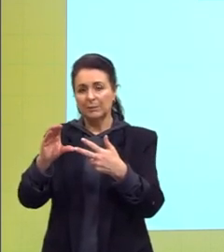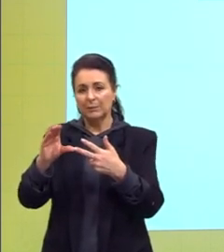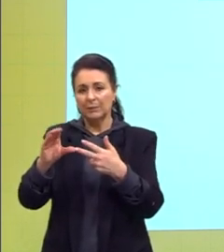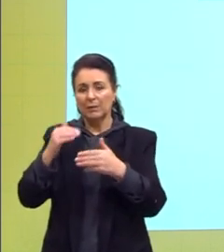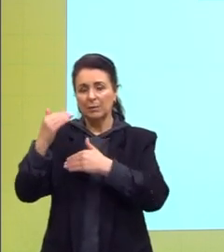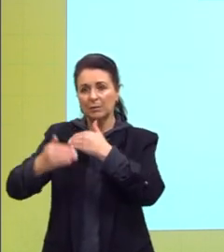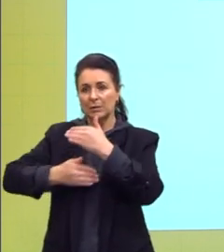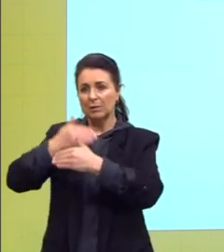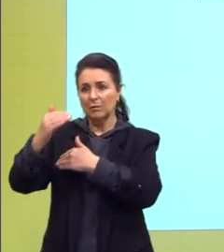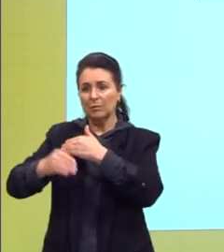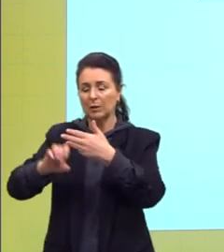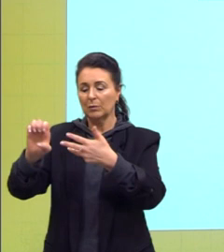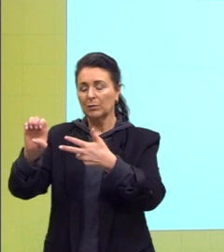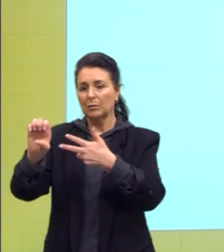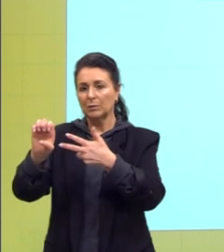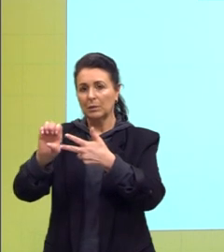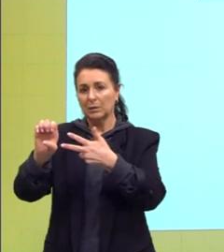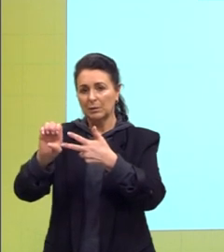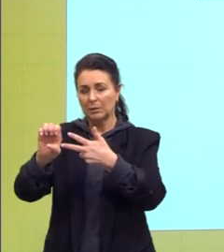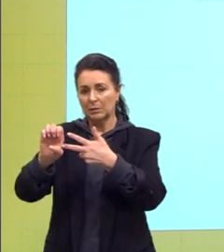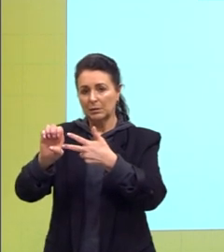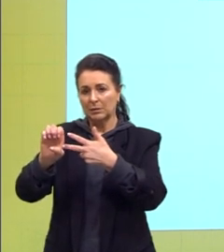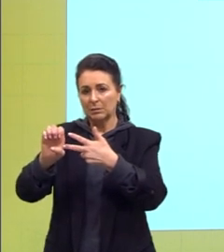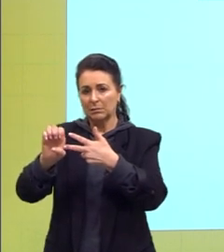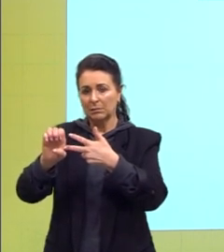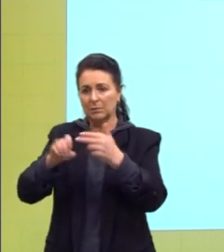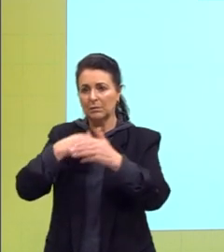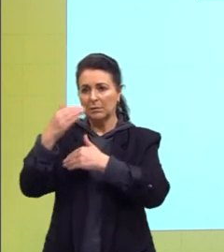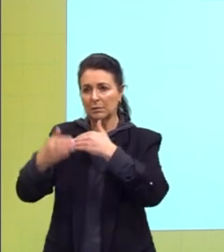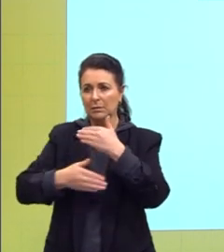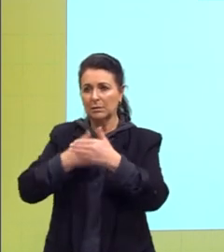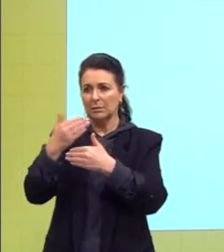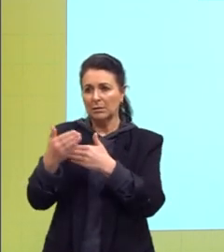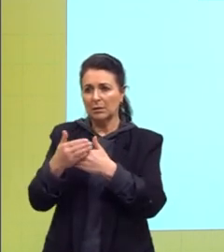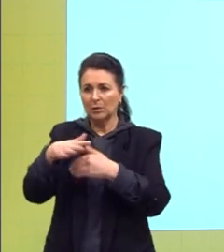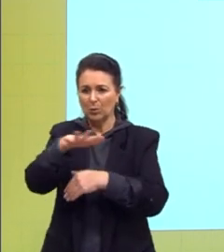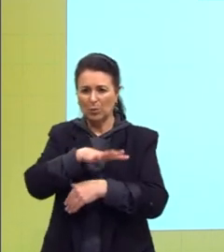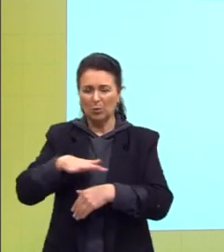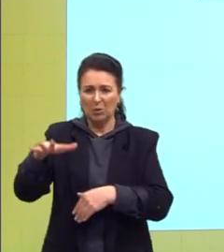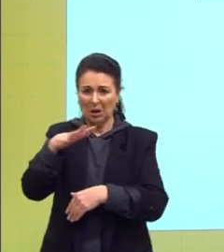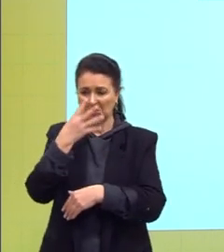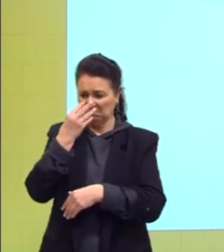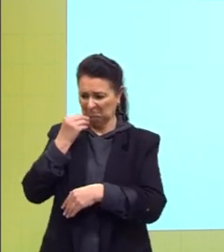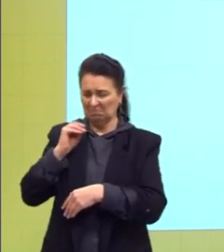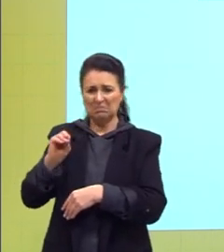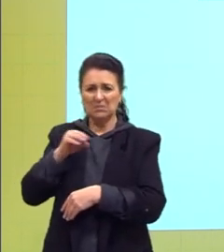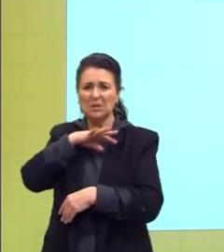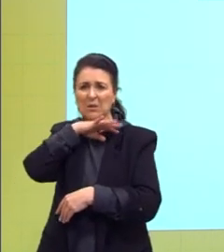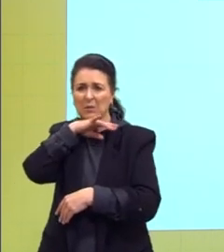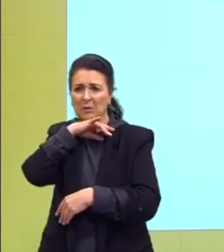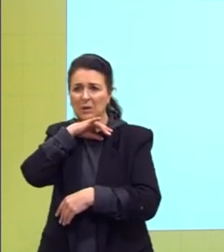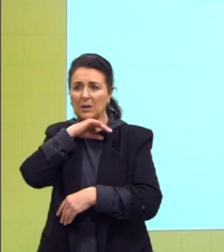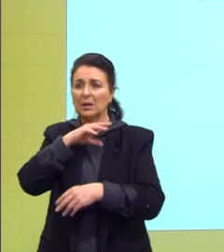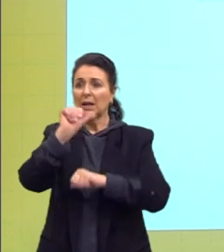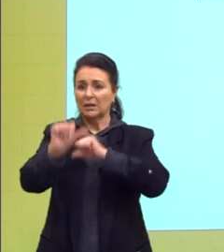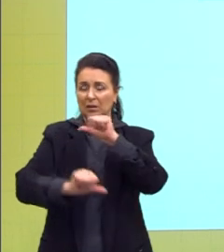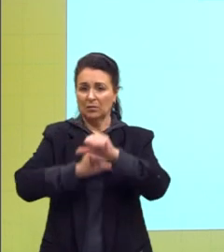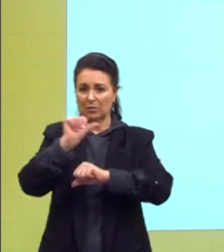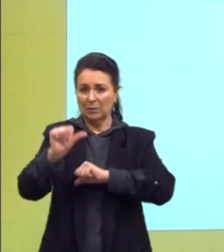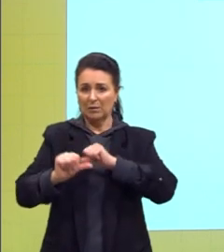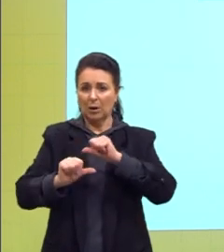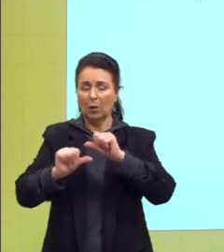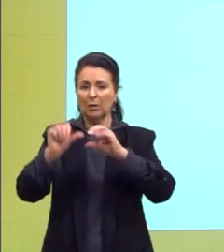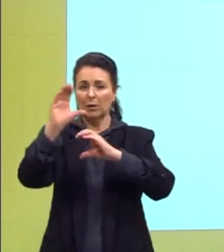desenvolvimento das espécies em ambientes inóspitos. Letra D, transformação da composição química de um ser vivo?